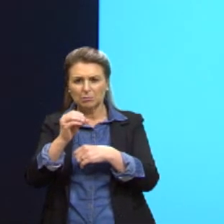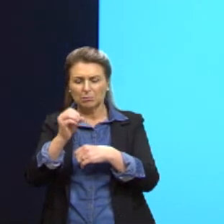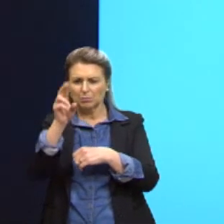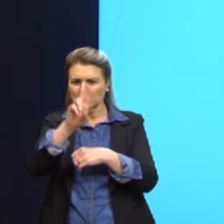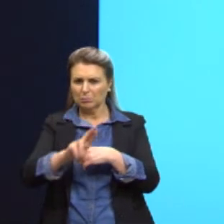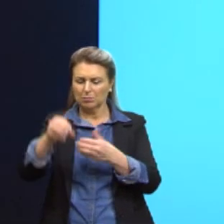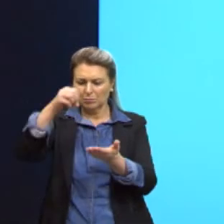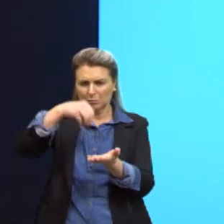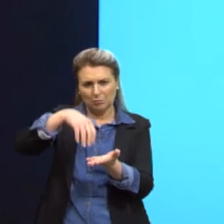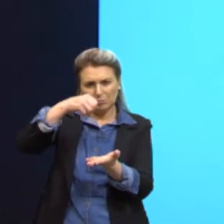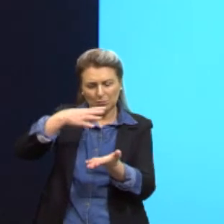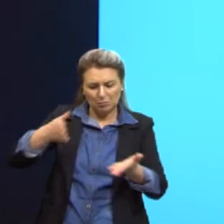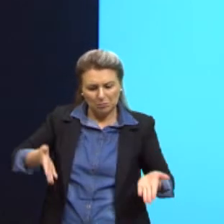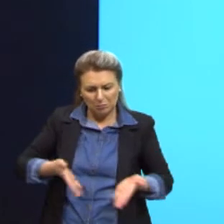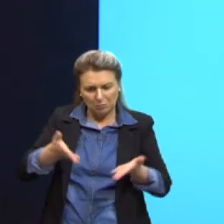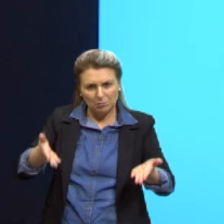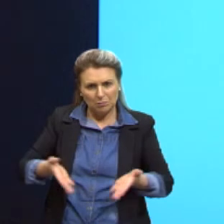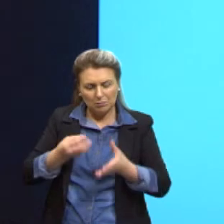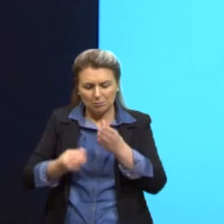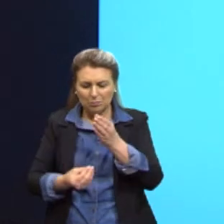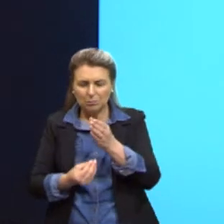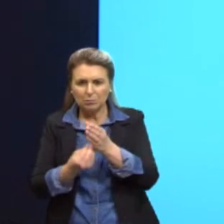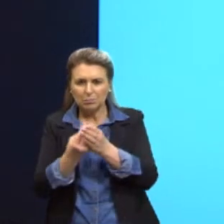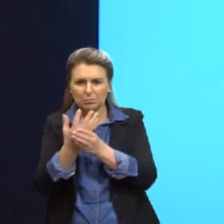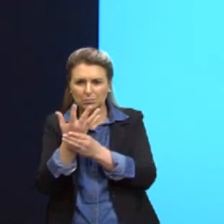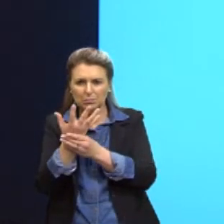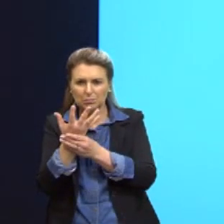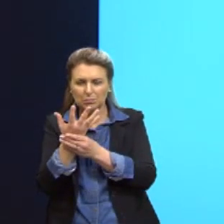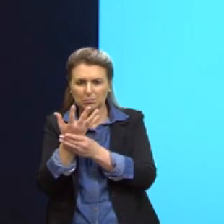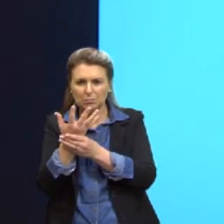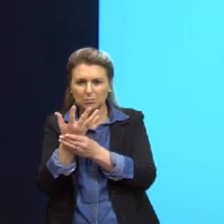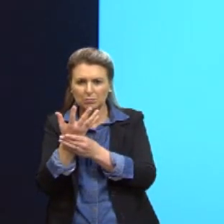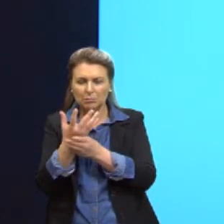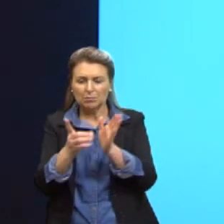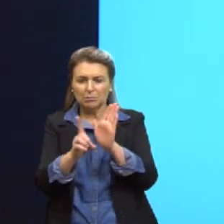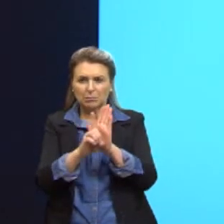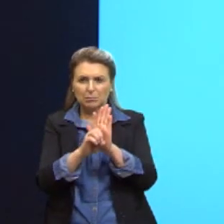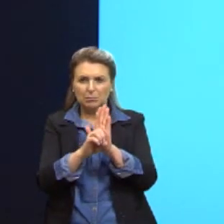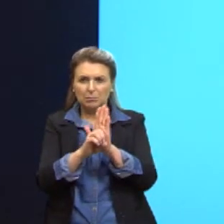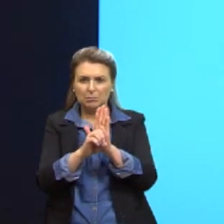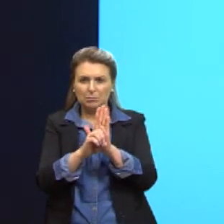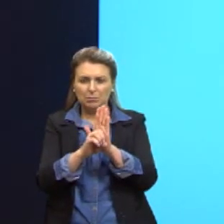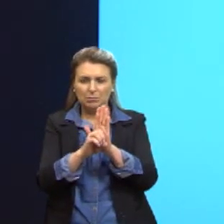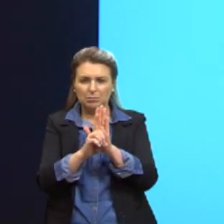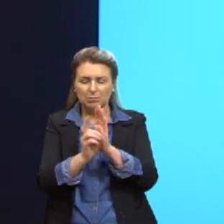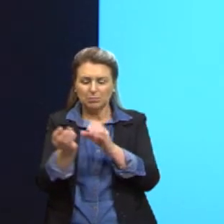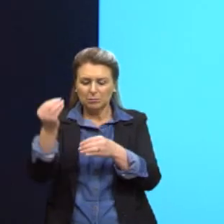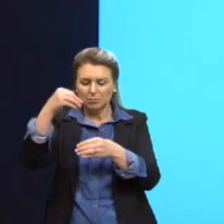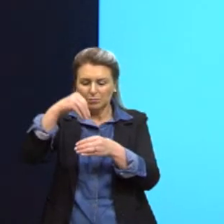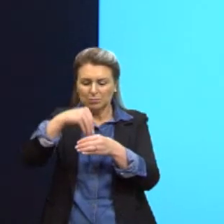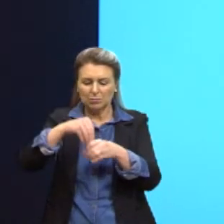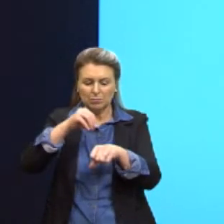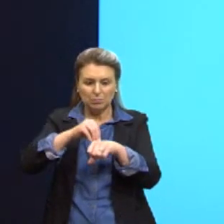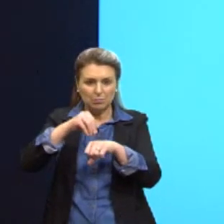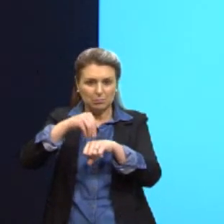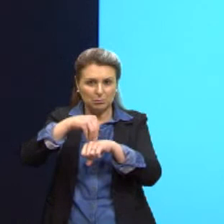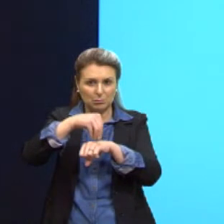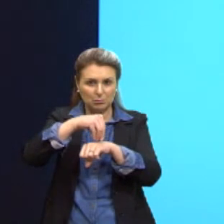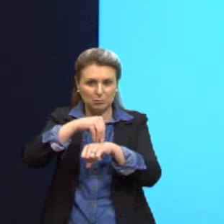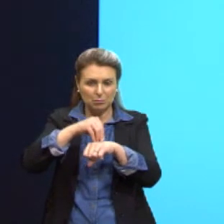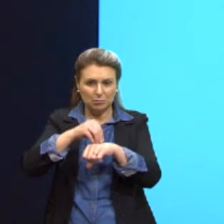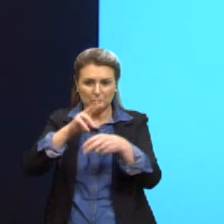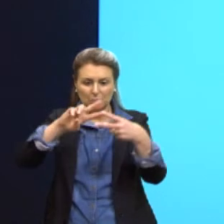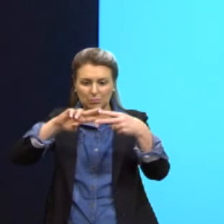para estimular as mutações. Letra D, introduzindo na soja um gene